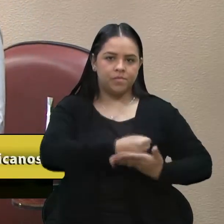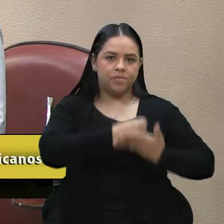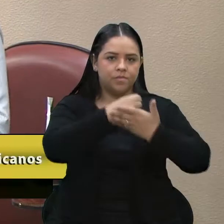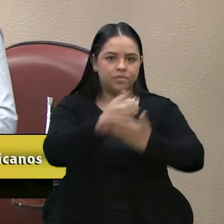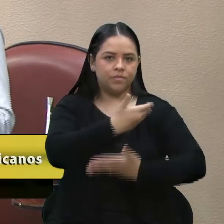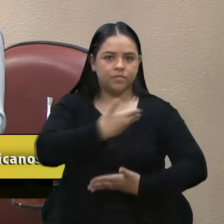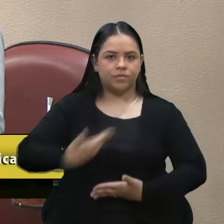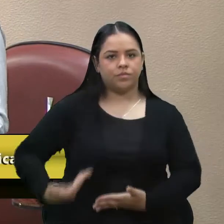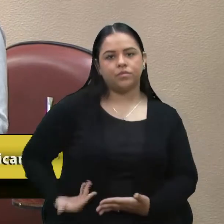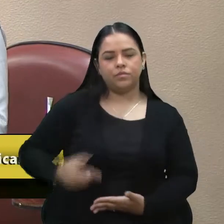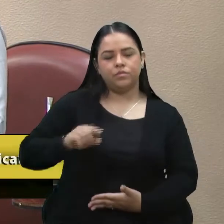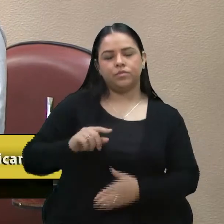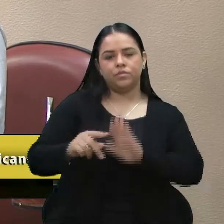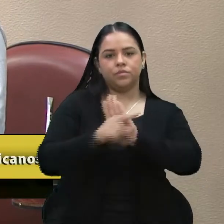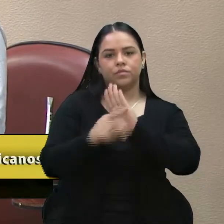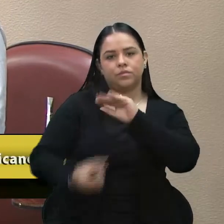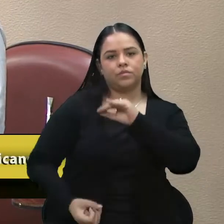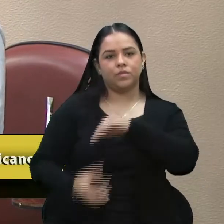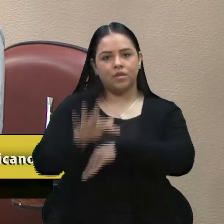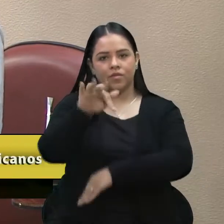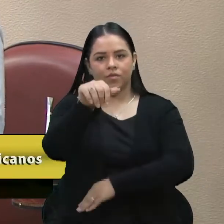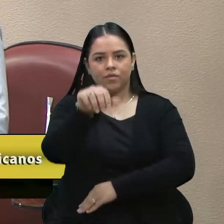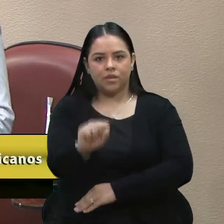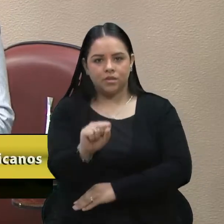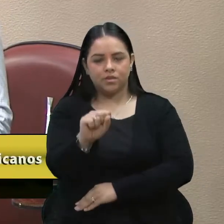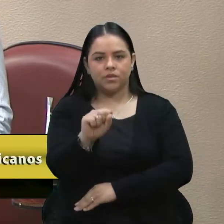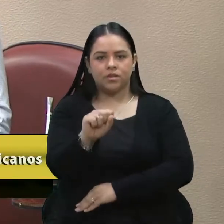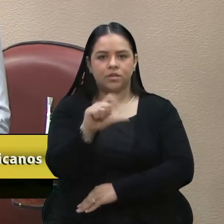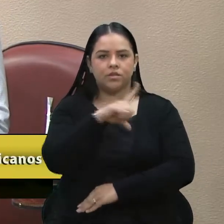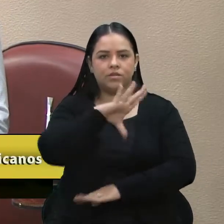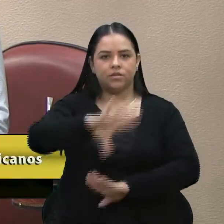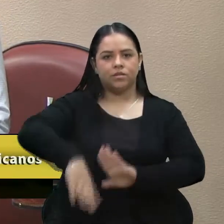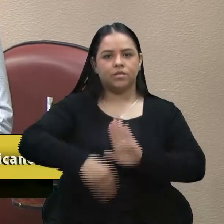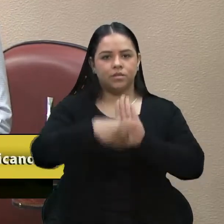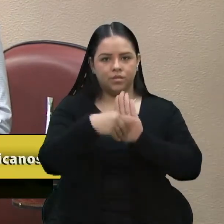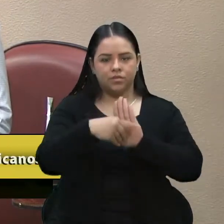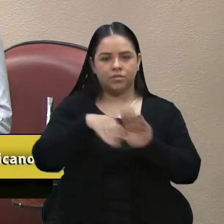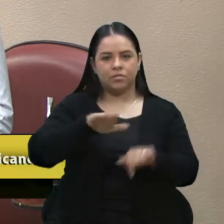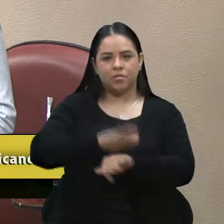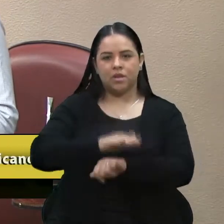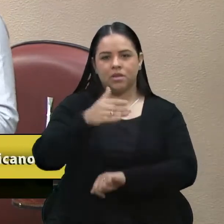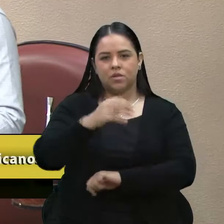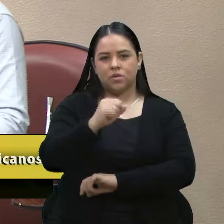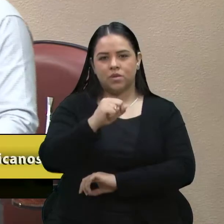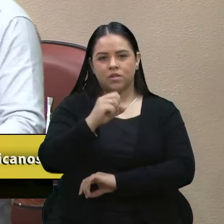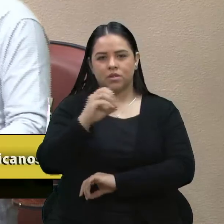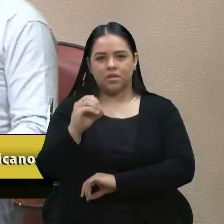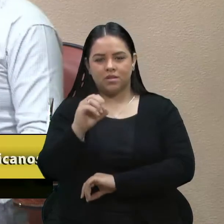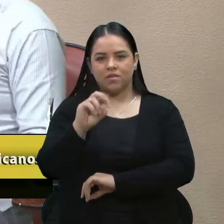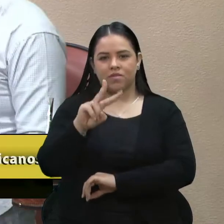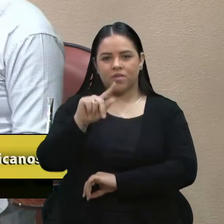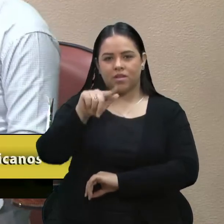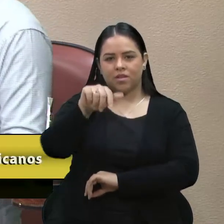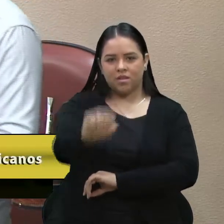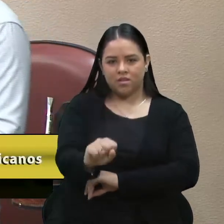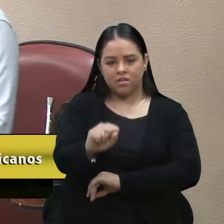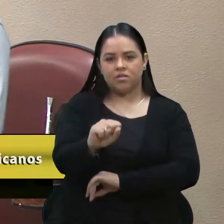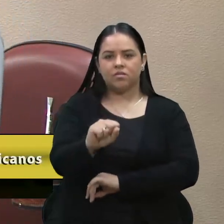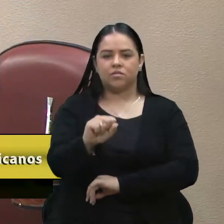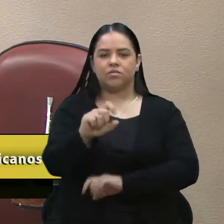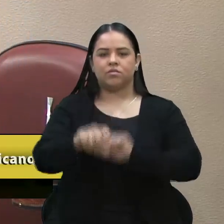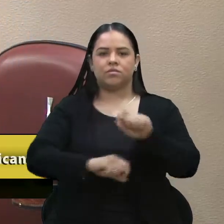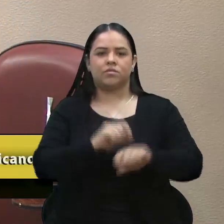governo para a própria Fundação de Assistência Social, um acréscimo de mais 80 vagas de serviço de